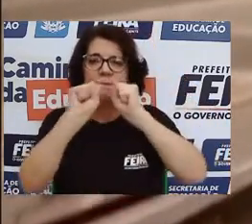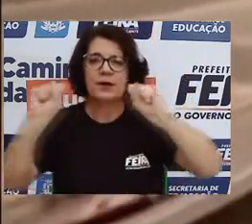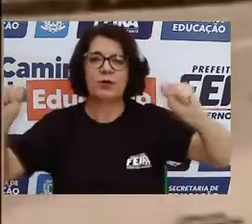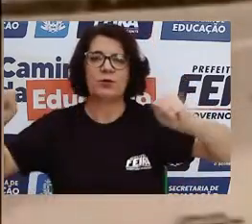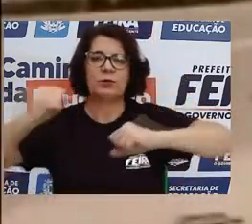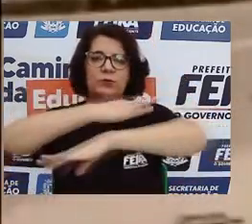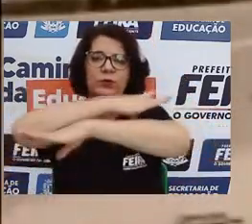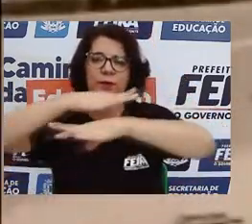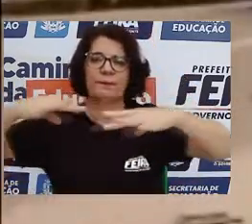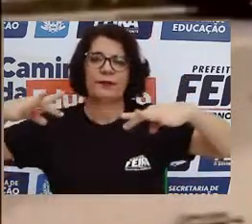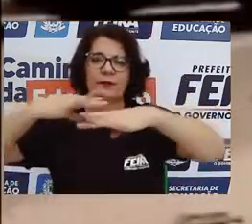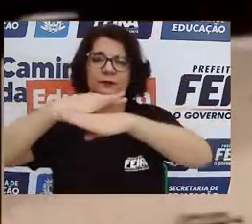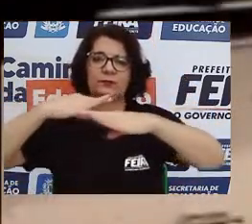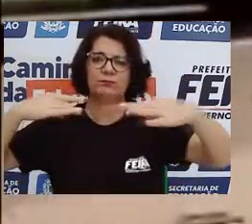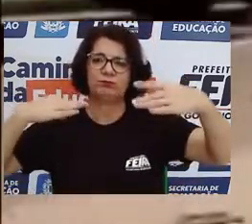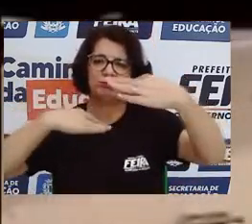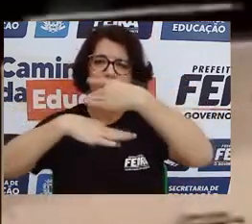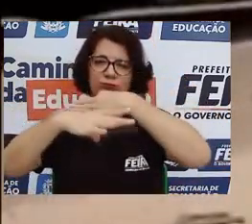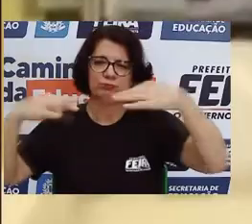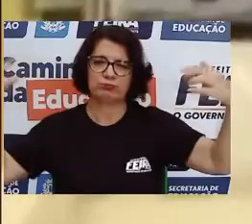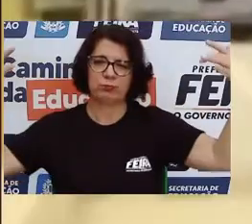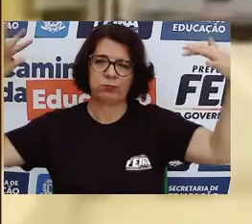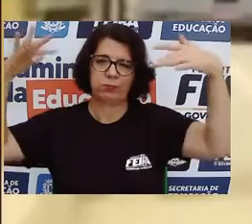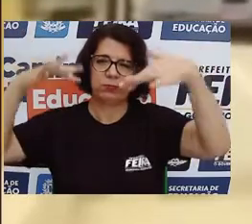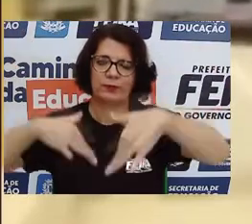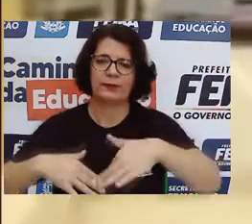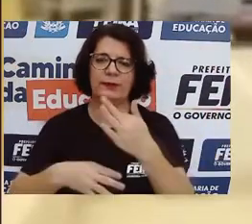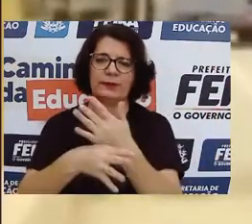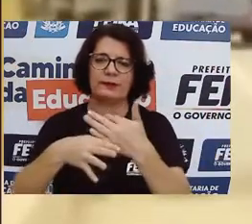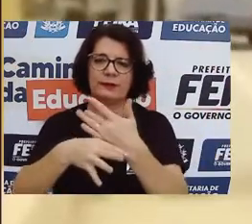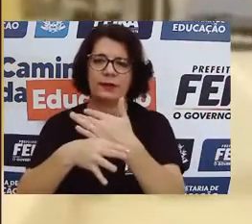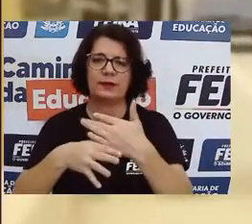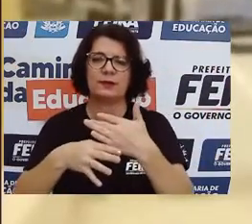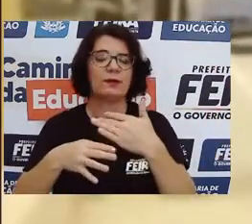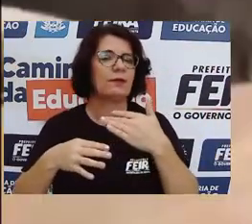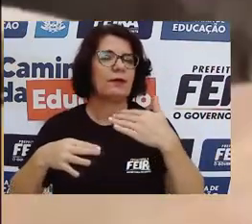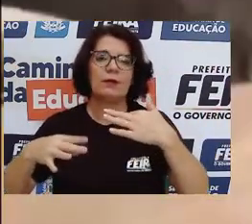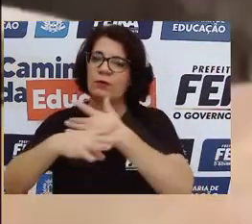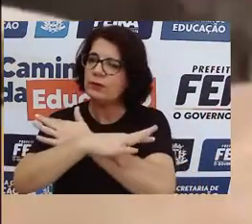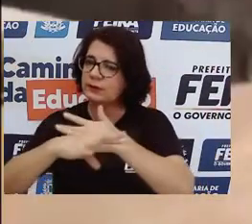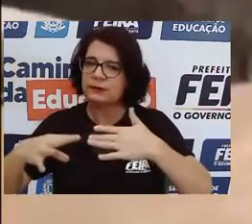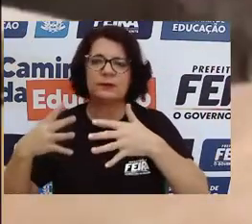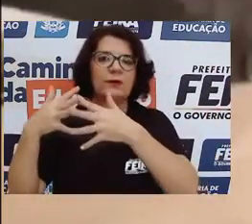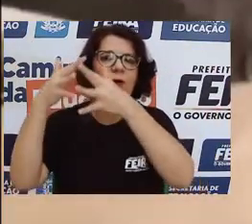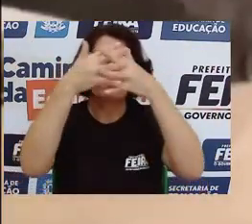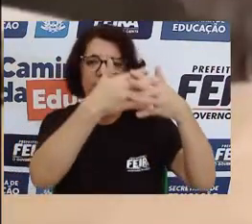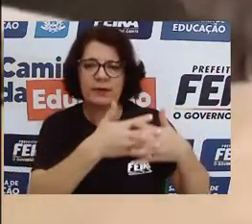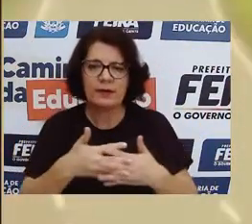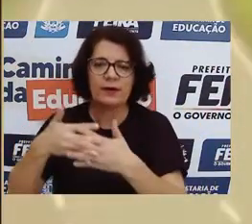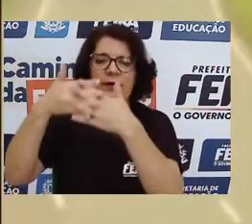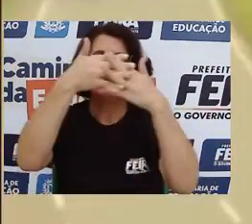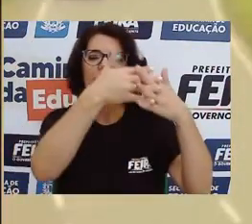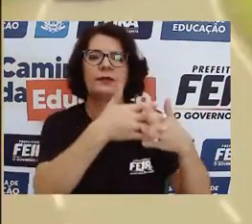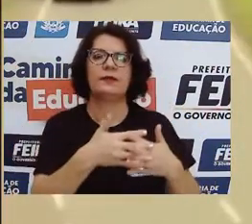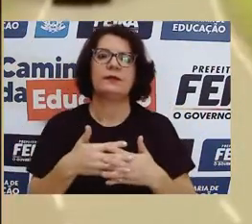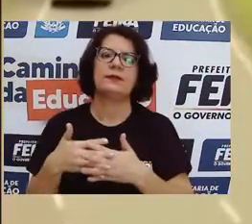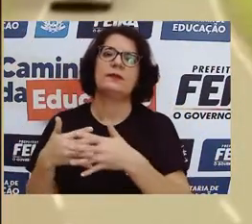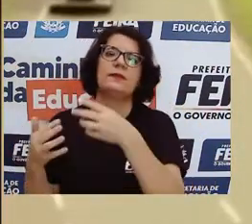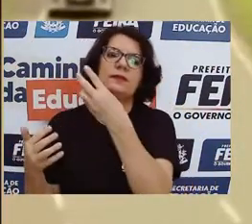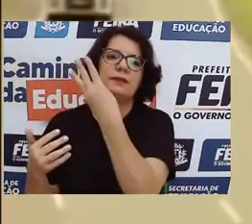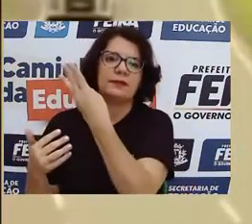rodoviários do Brasil. Interseção de importantes rodovias, BR-101, 116 e